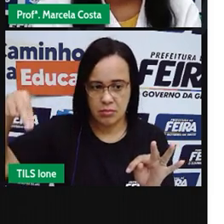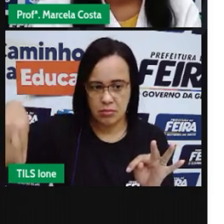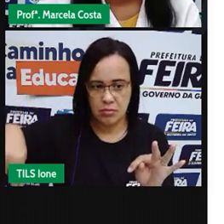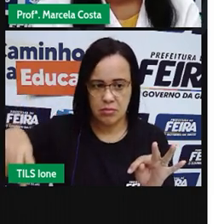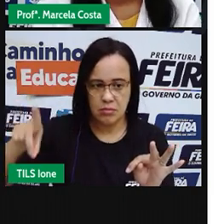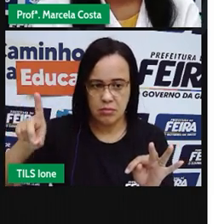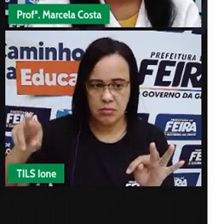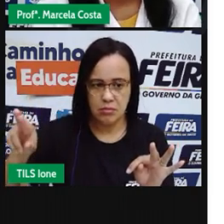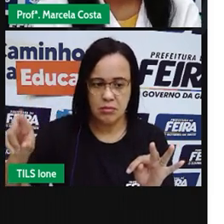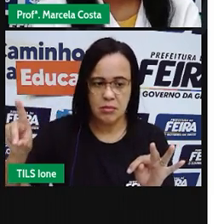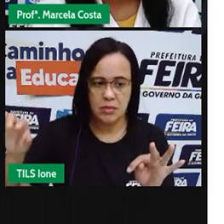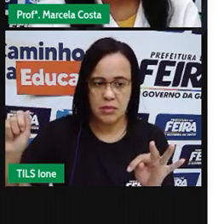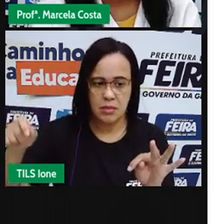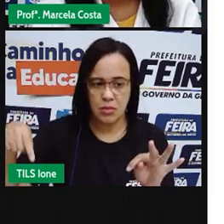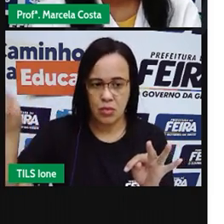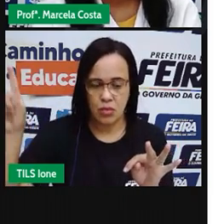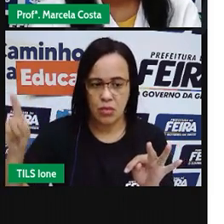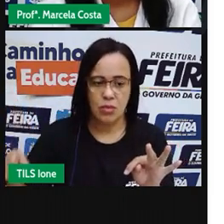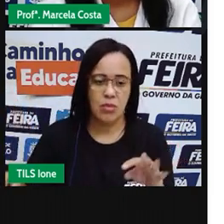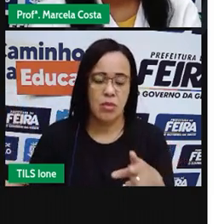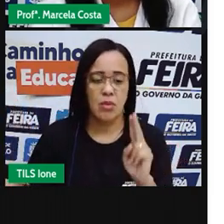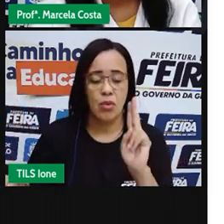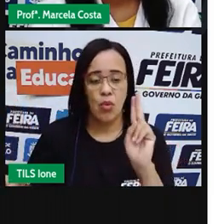U, de urso.